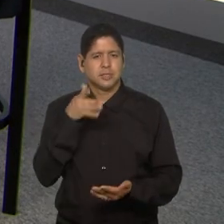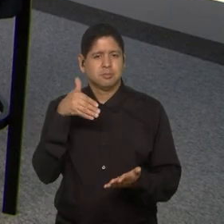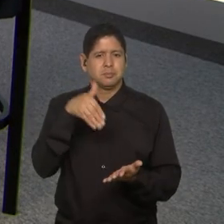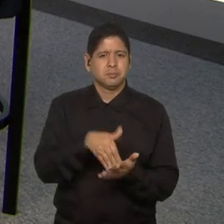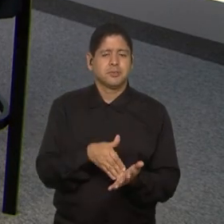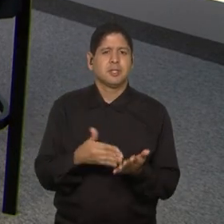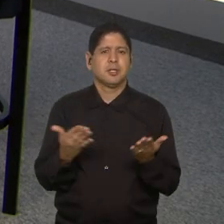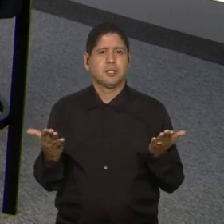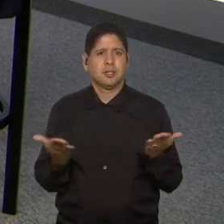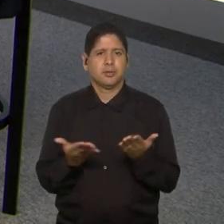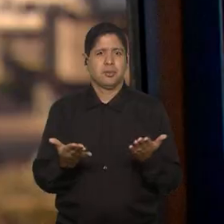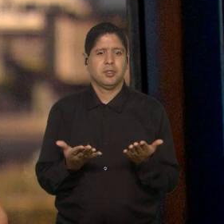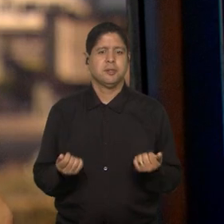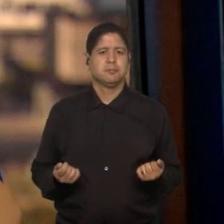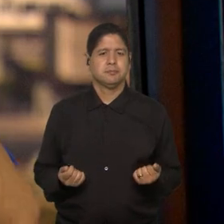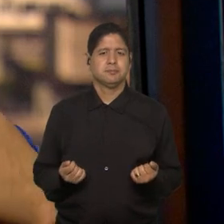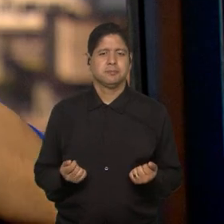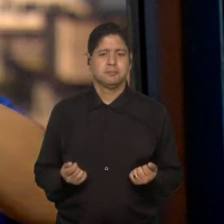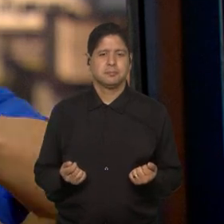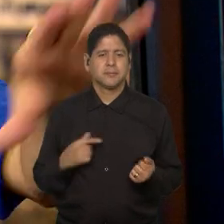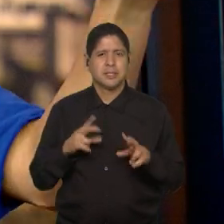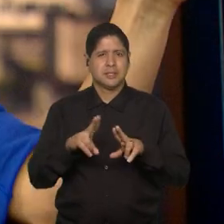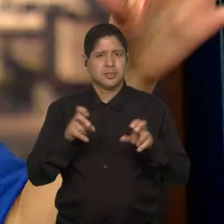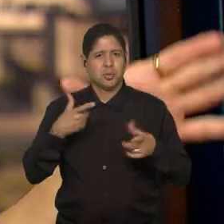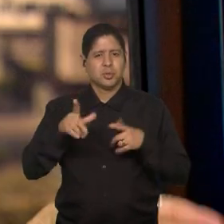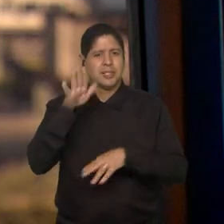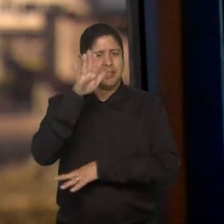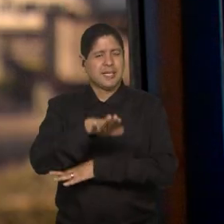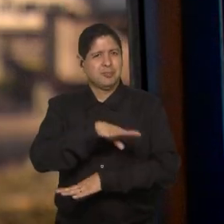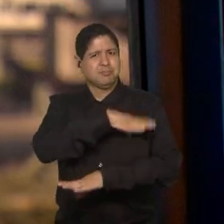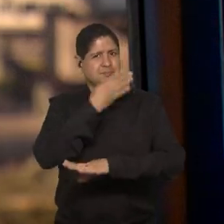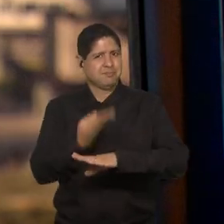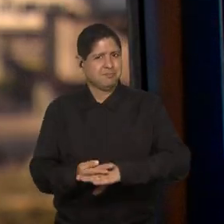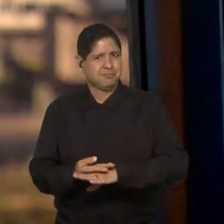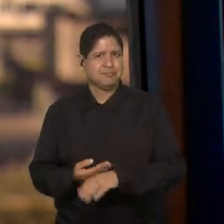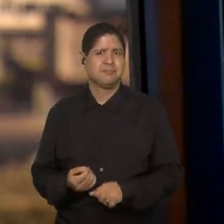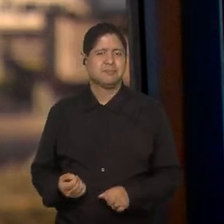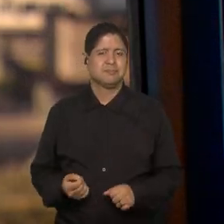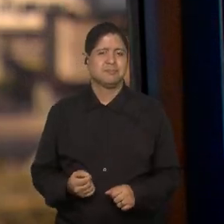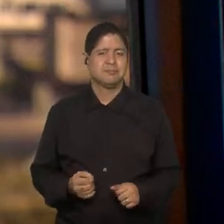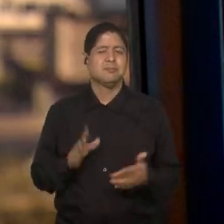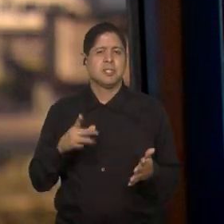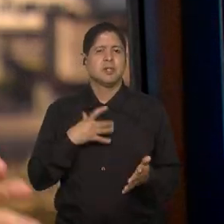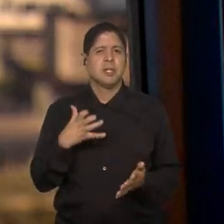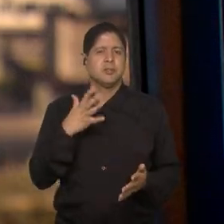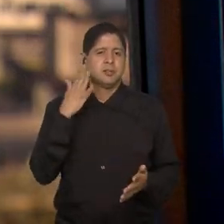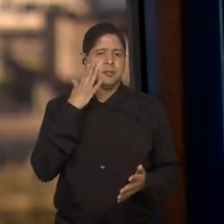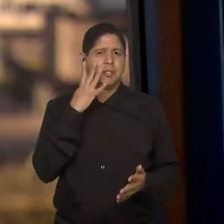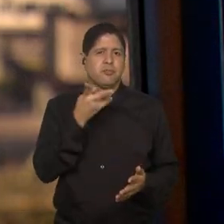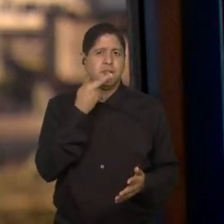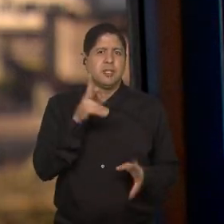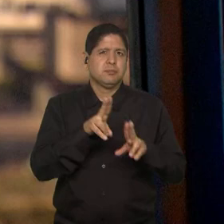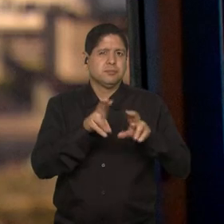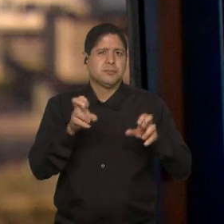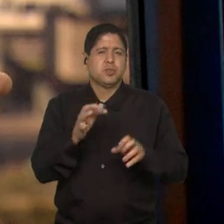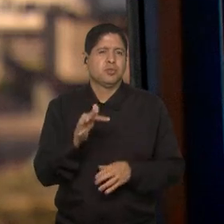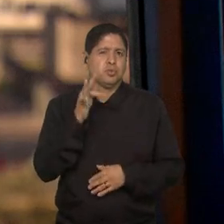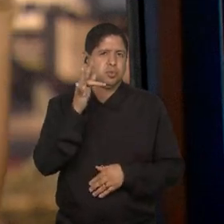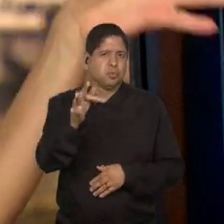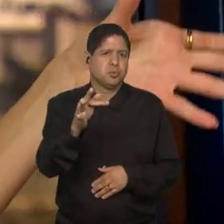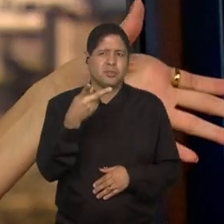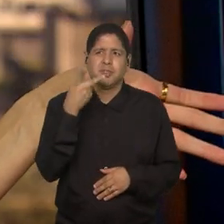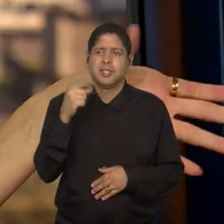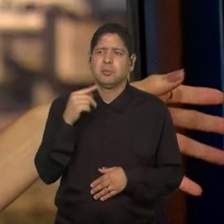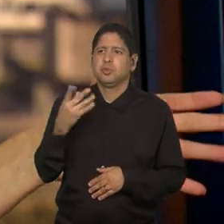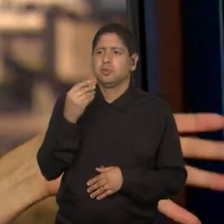fim. Teria assunto para uma tarde inteira aqui, mas eu queria falar de futuro, né? A gente